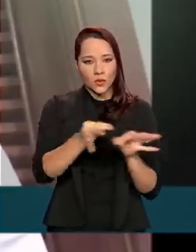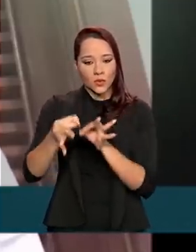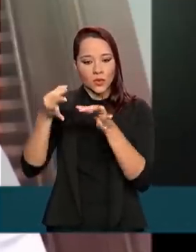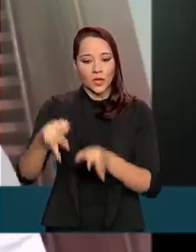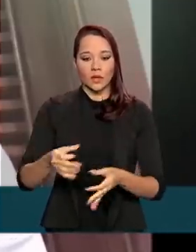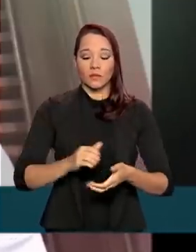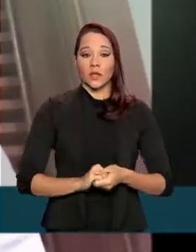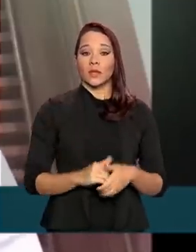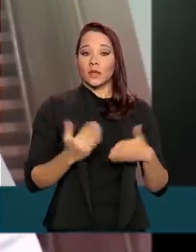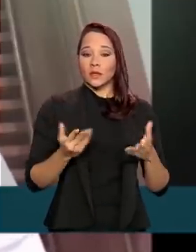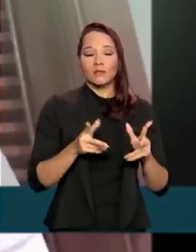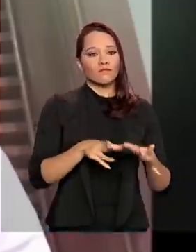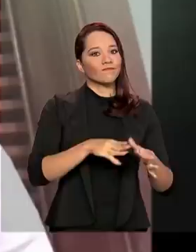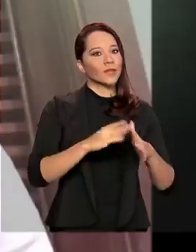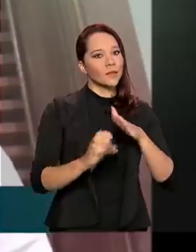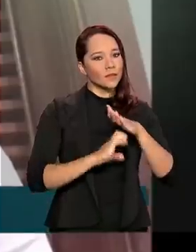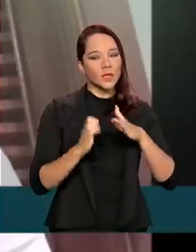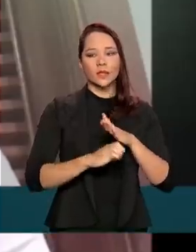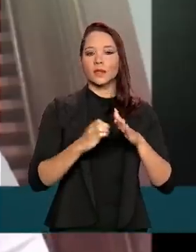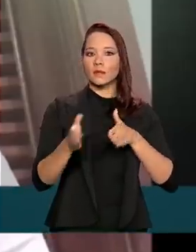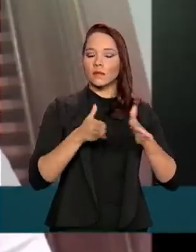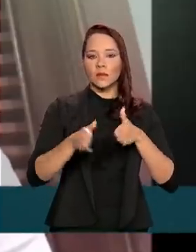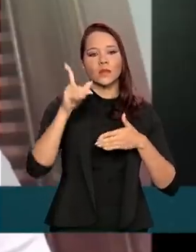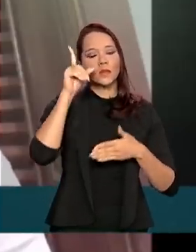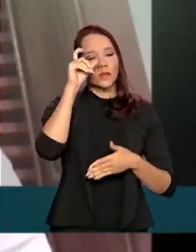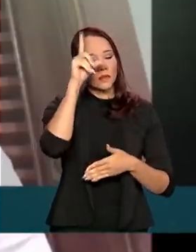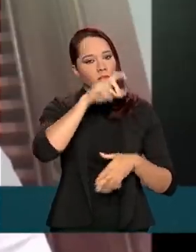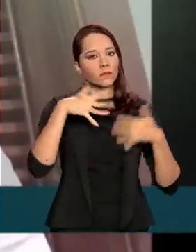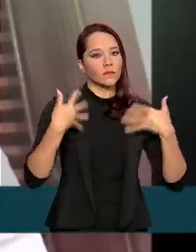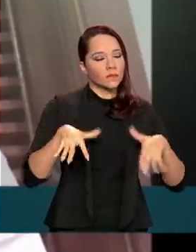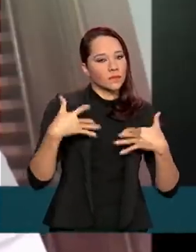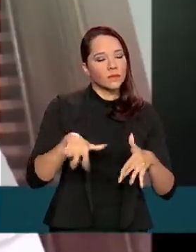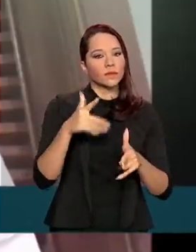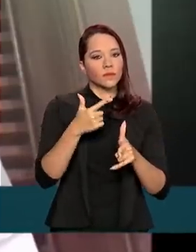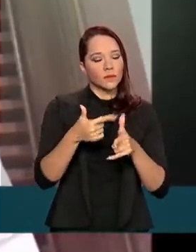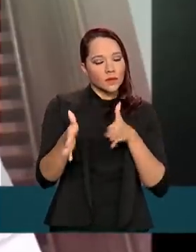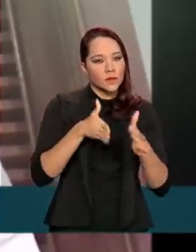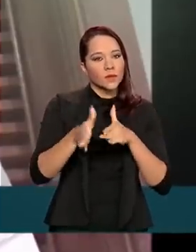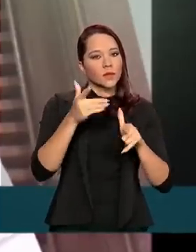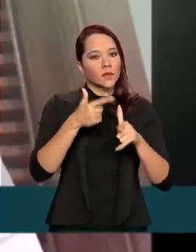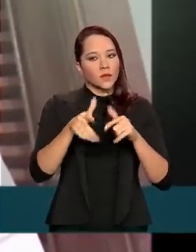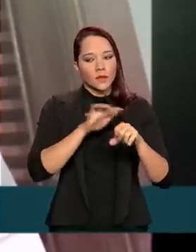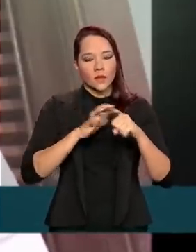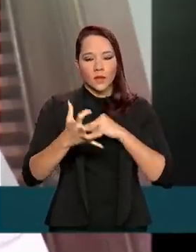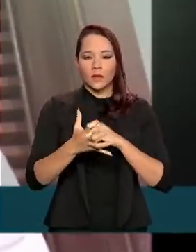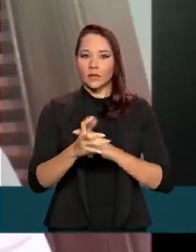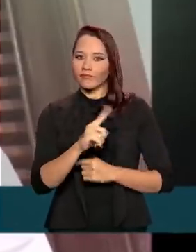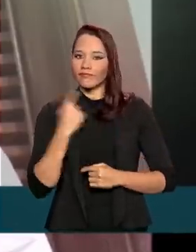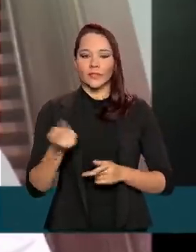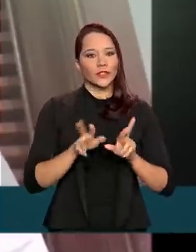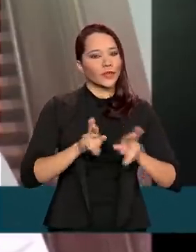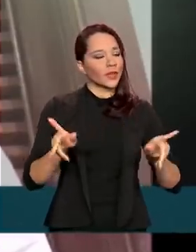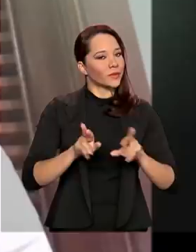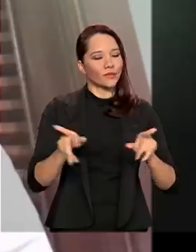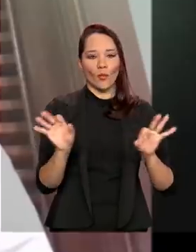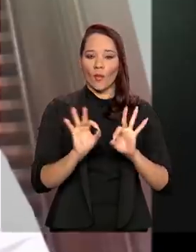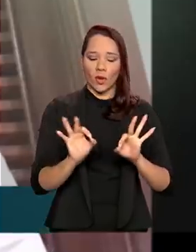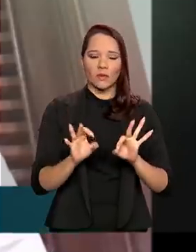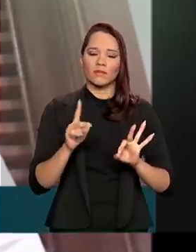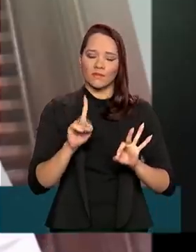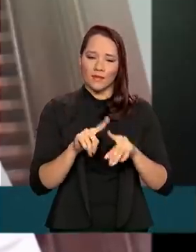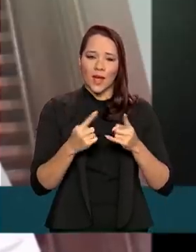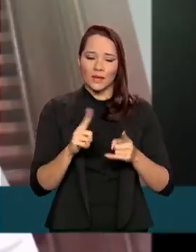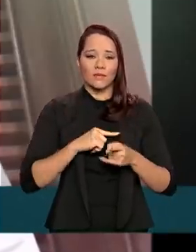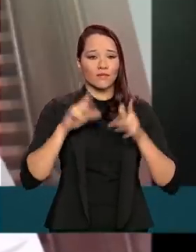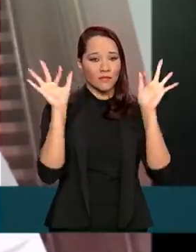Como todas as empresas têm passado por dificuldades nessa época de pandemia, a gente não foi diferente e estamos muito felizes